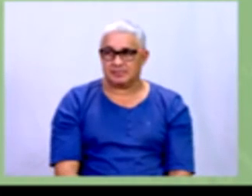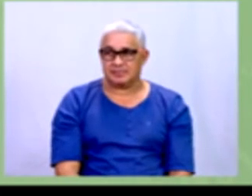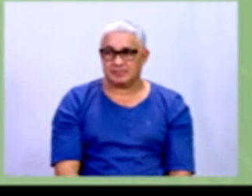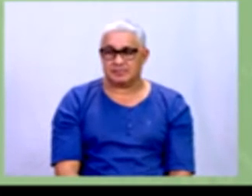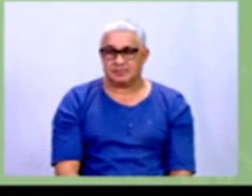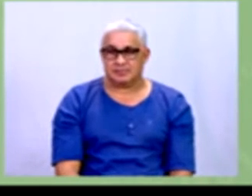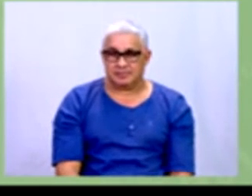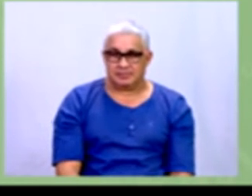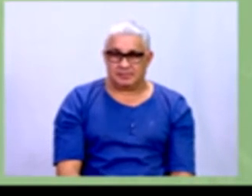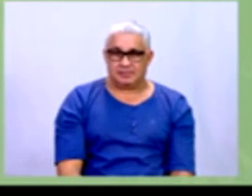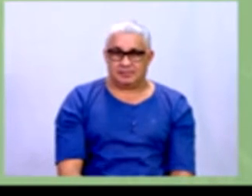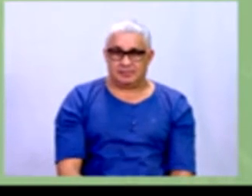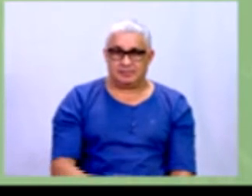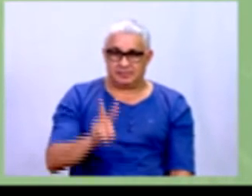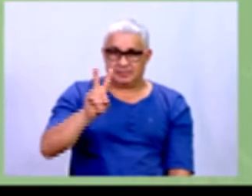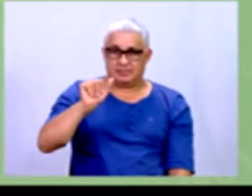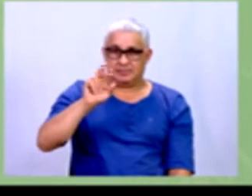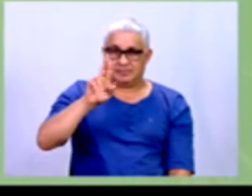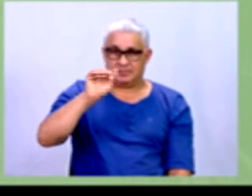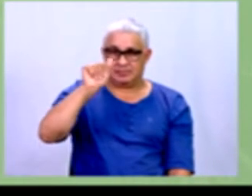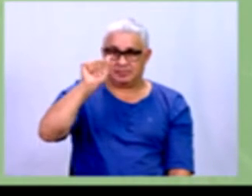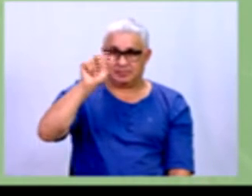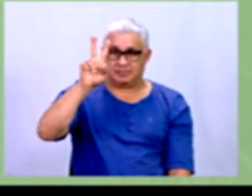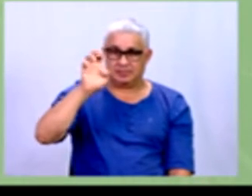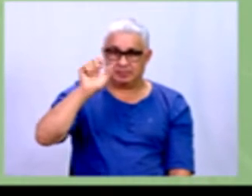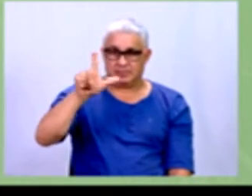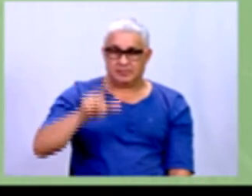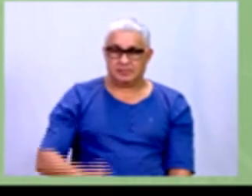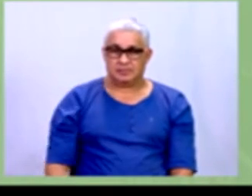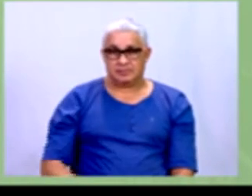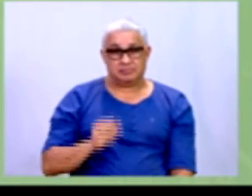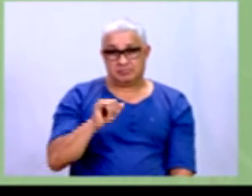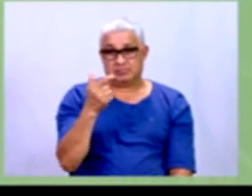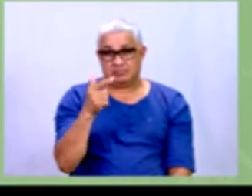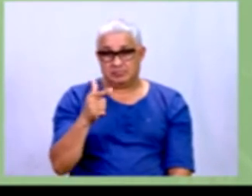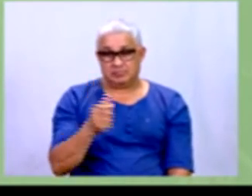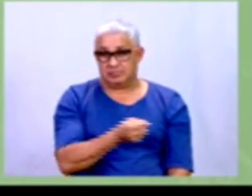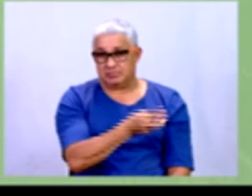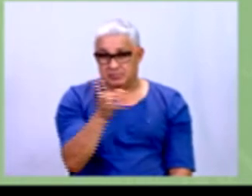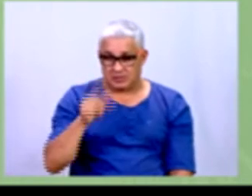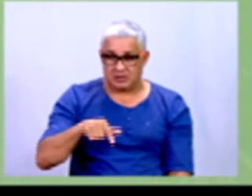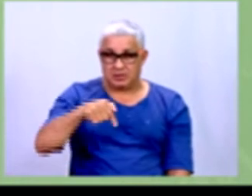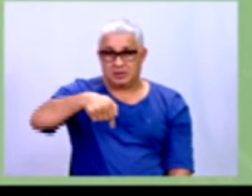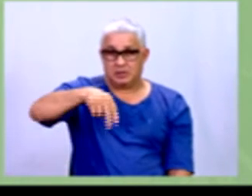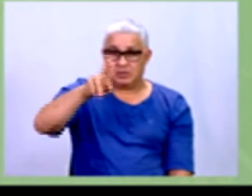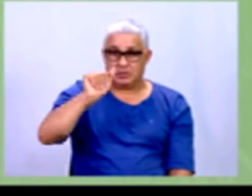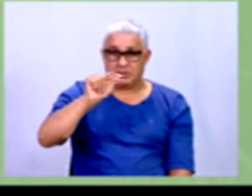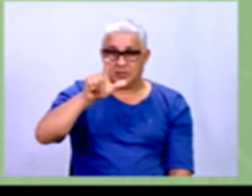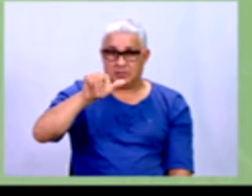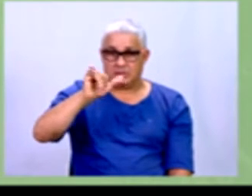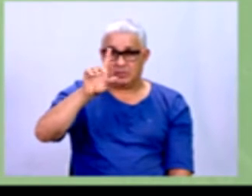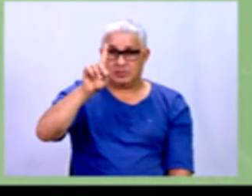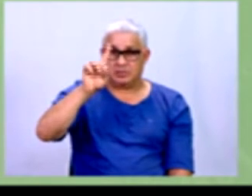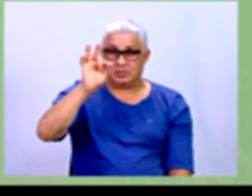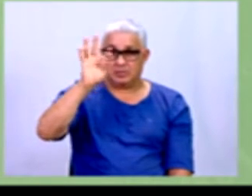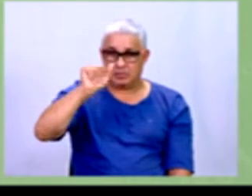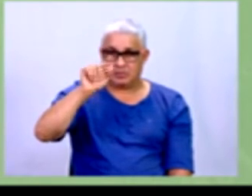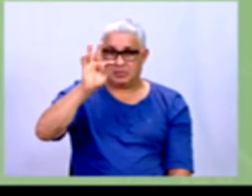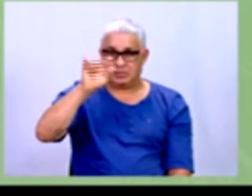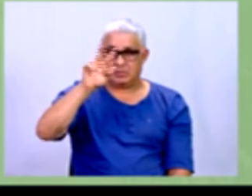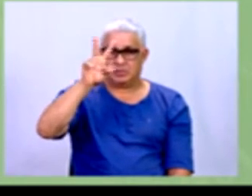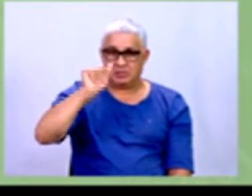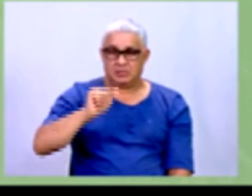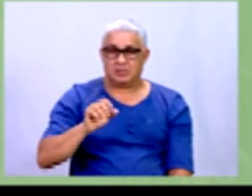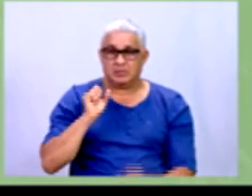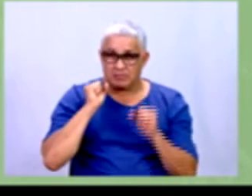Então, não é variável quantitativa. Se não é quantitativa, é qualitativa, certo? E elas podem